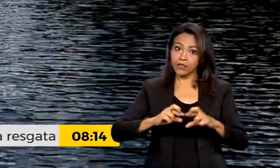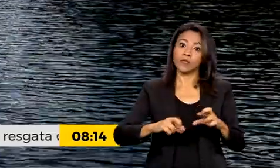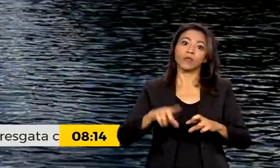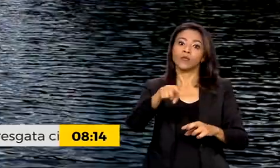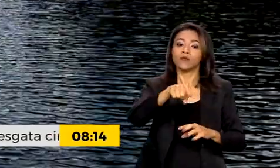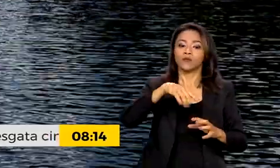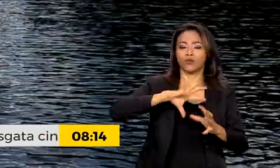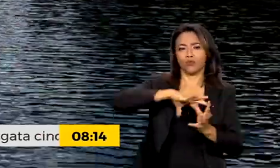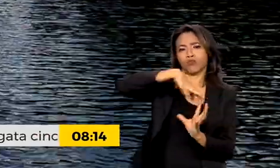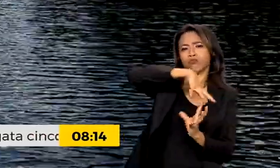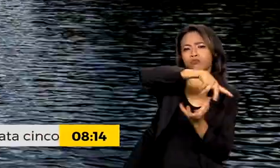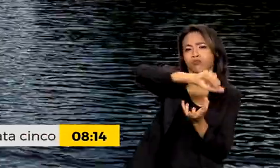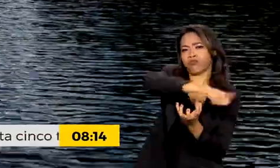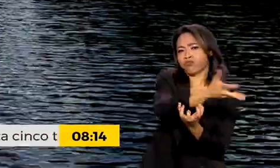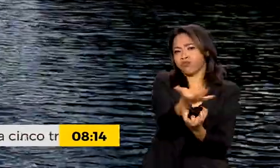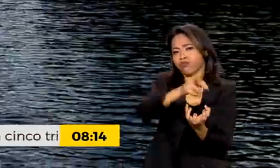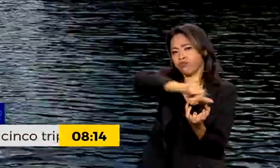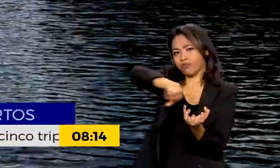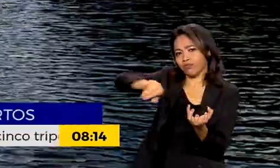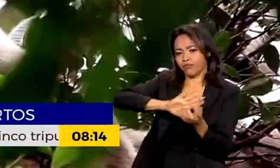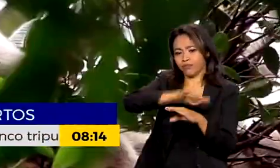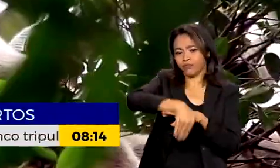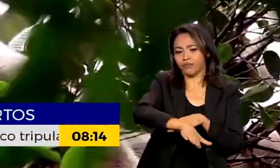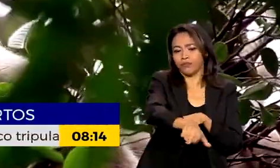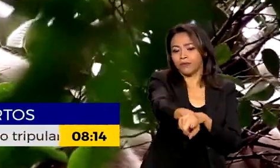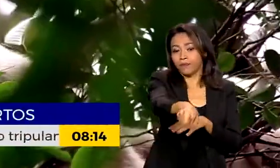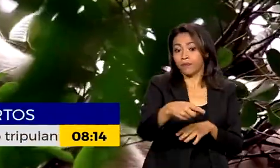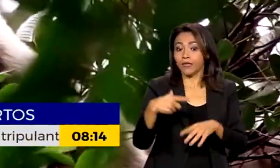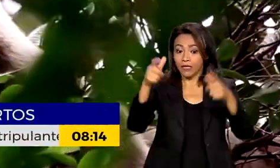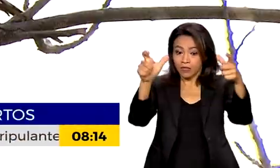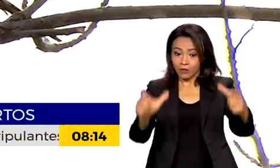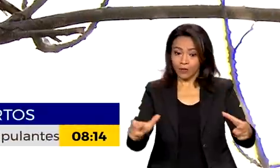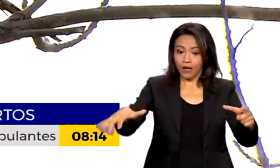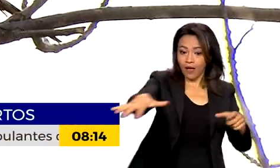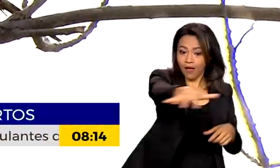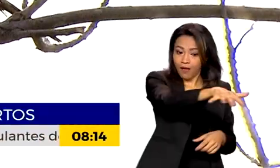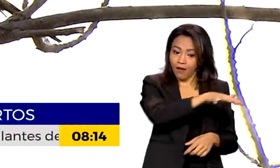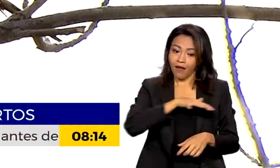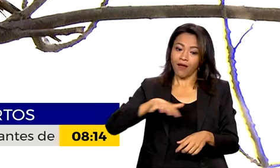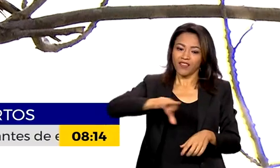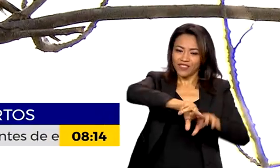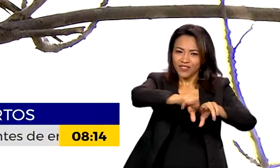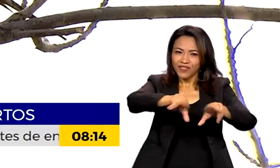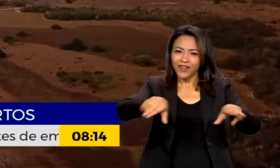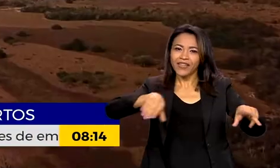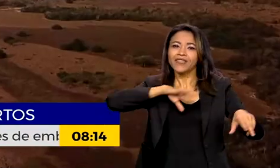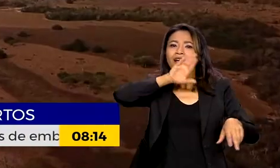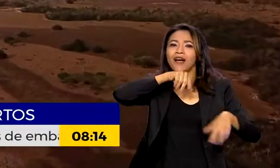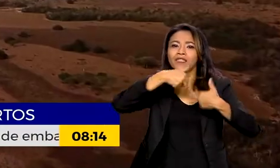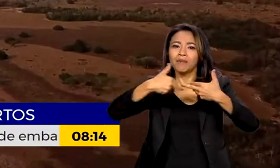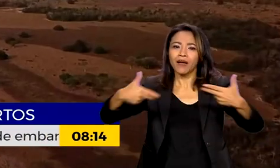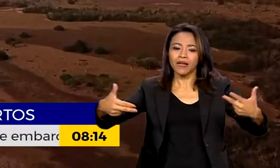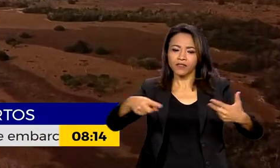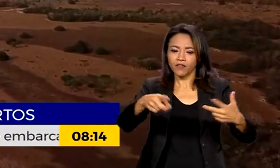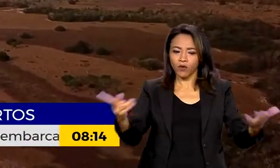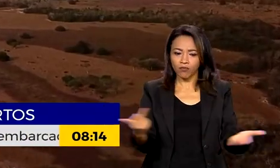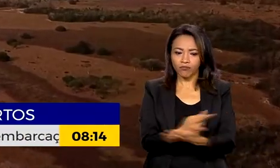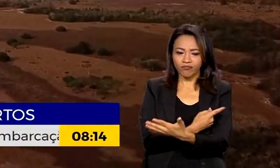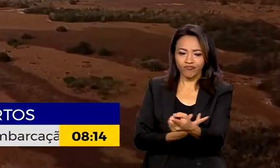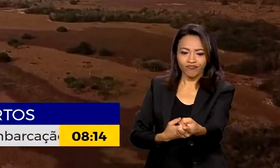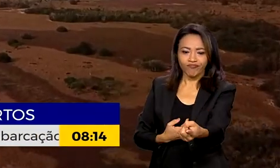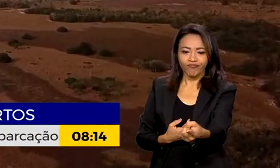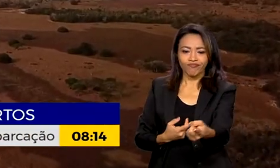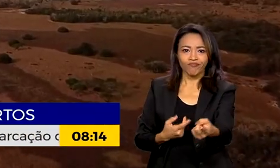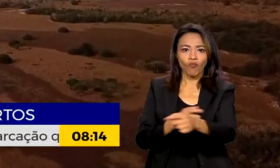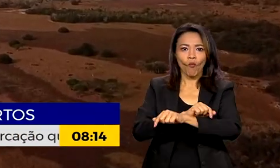Terra por onde corriam rios e viviam plantas e bichos de diferentes espécies e que ficou assim, sem